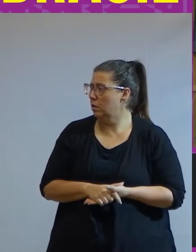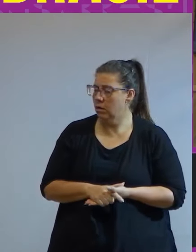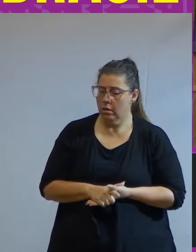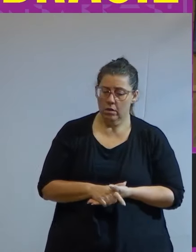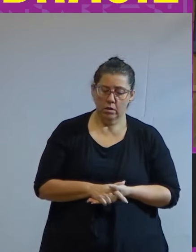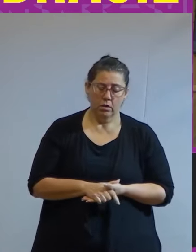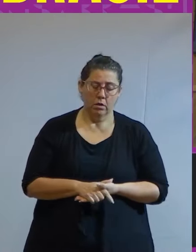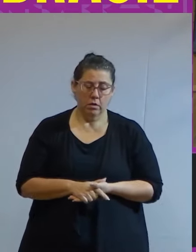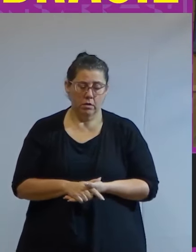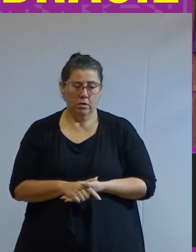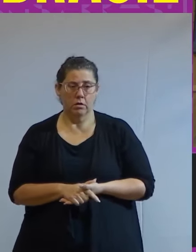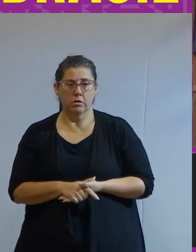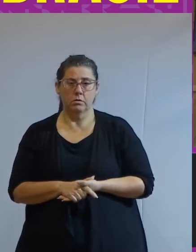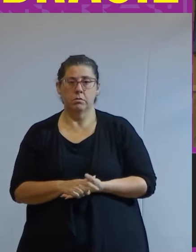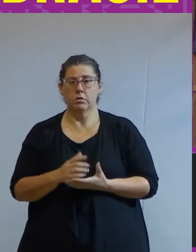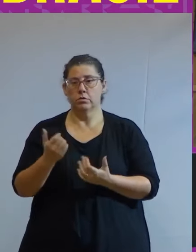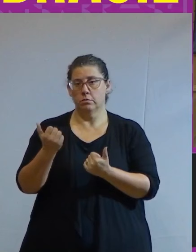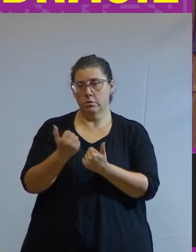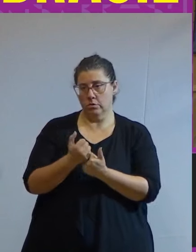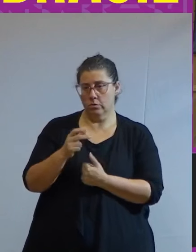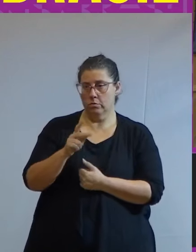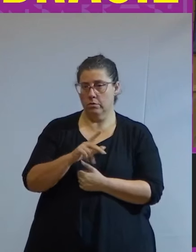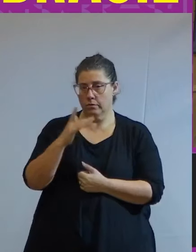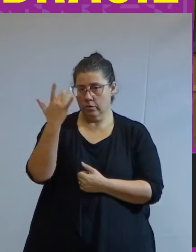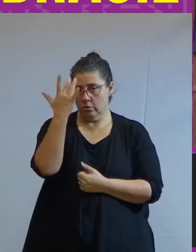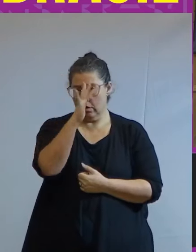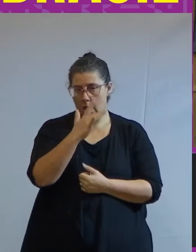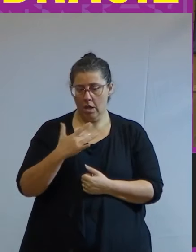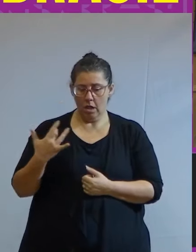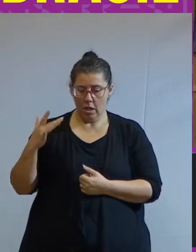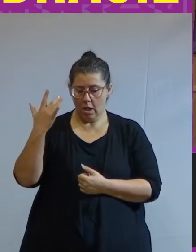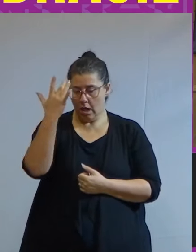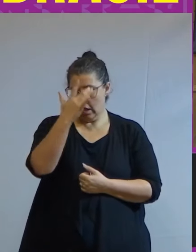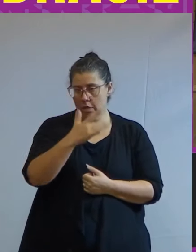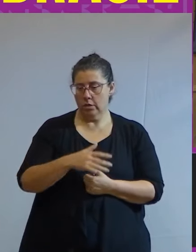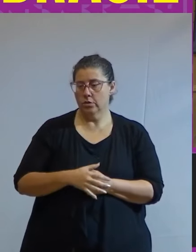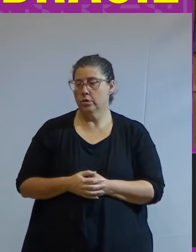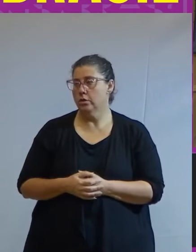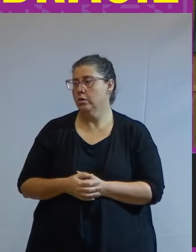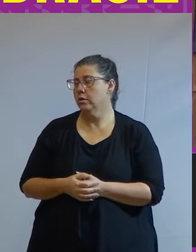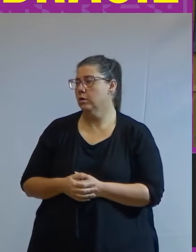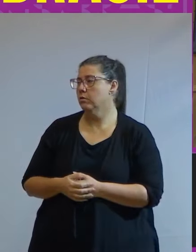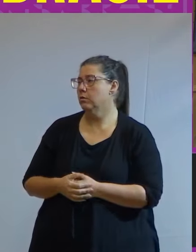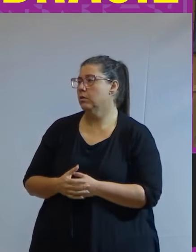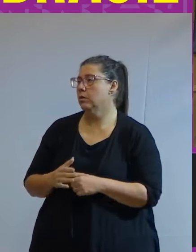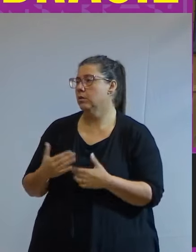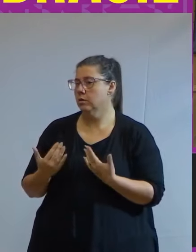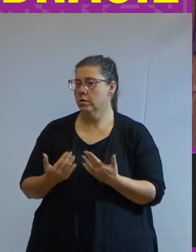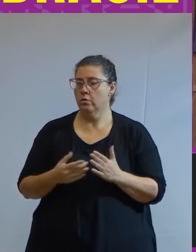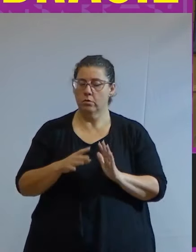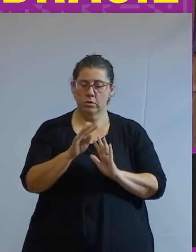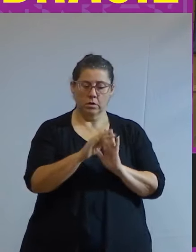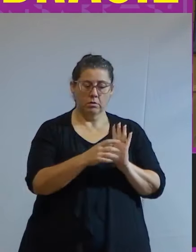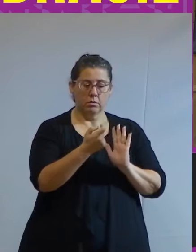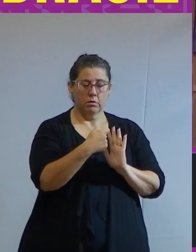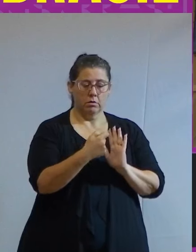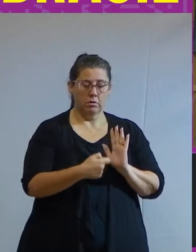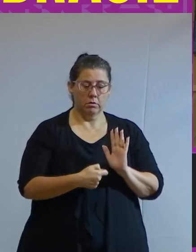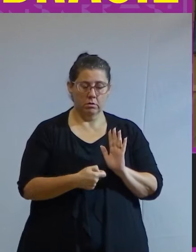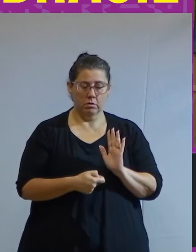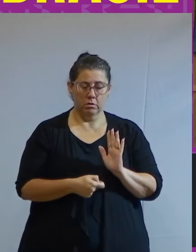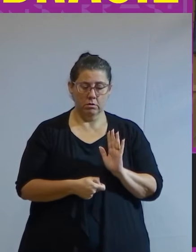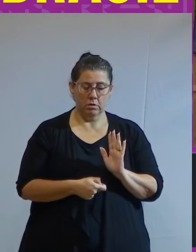o professor Haddad professor e ministro então escrevi o texto e não cumpri o